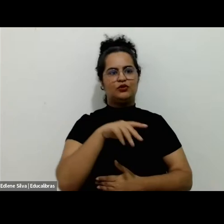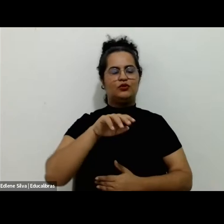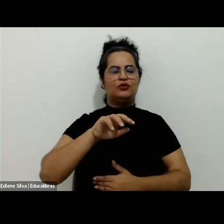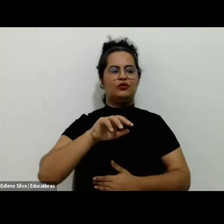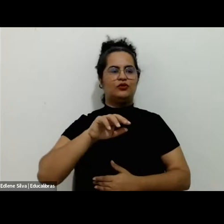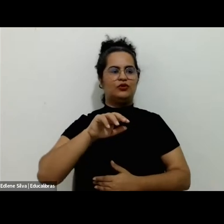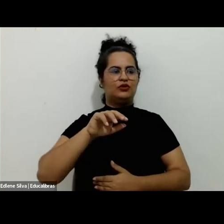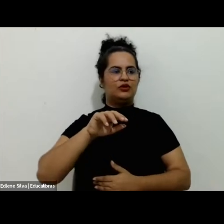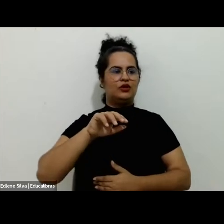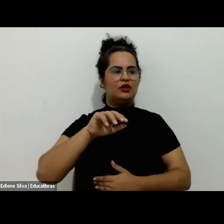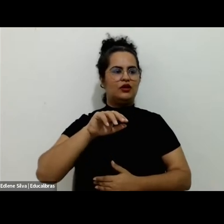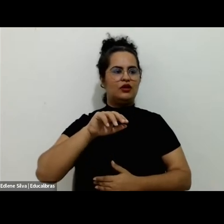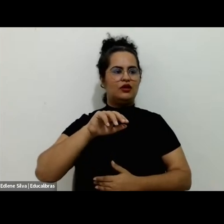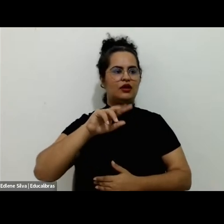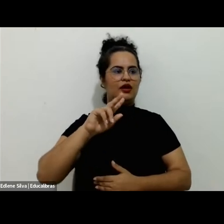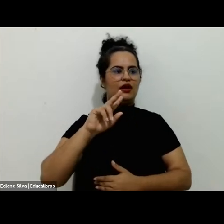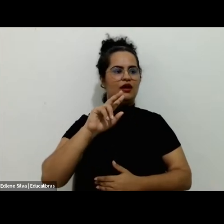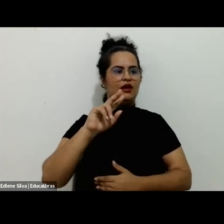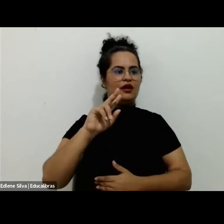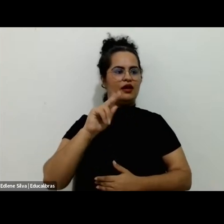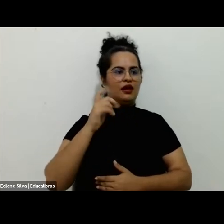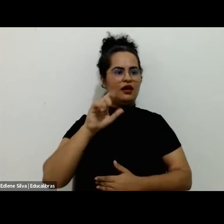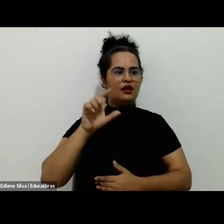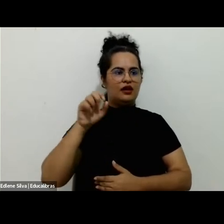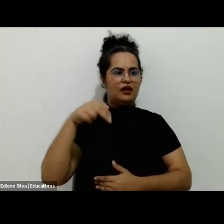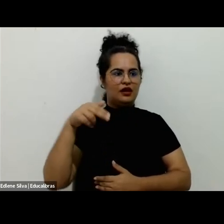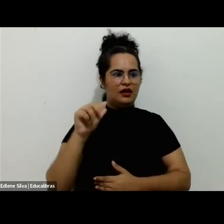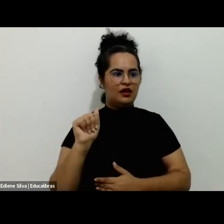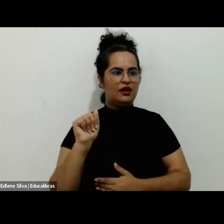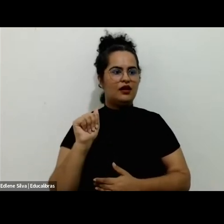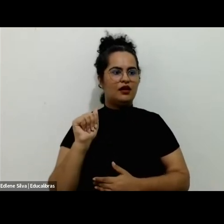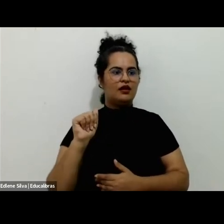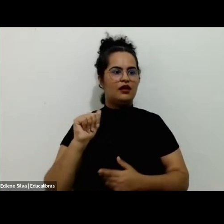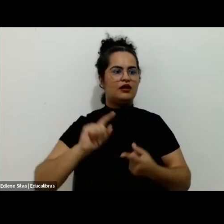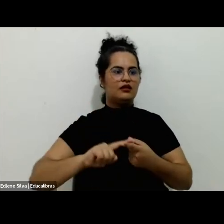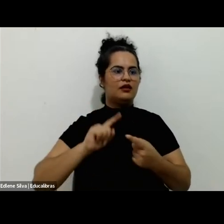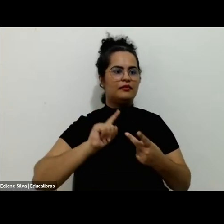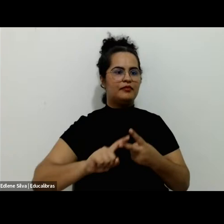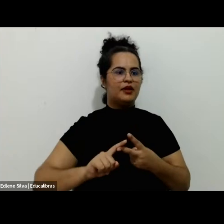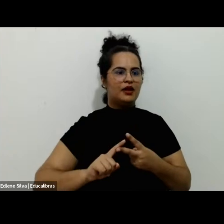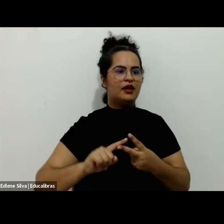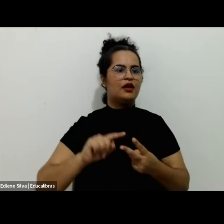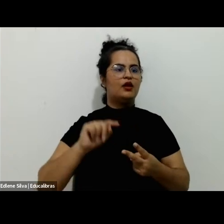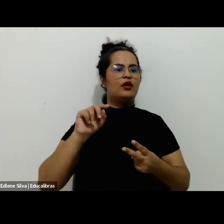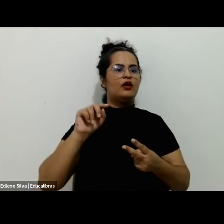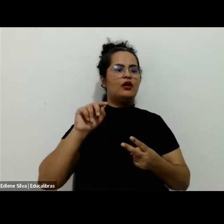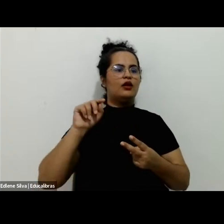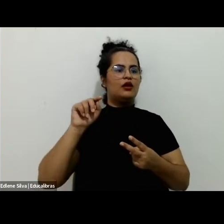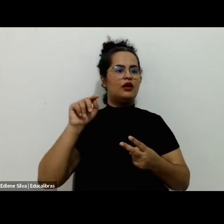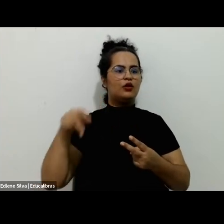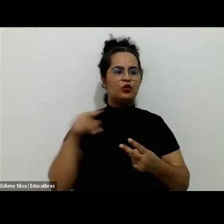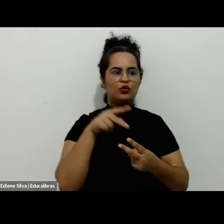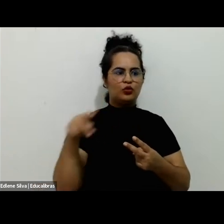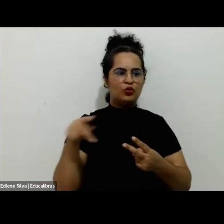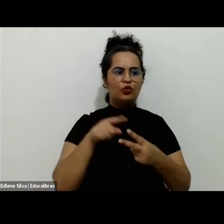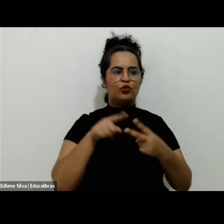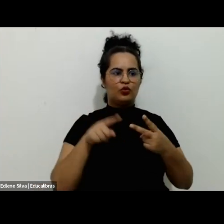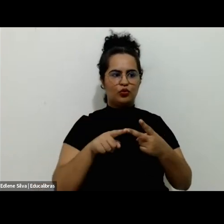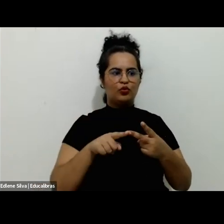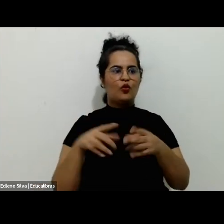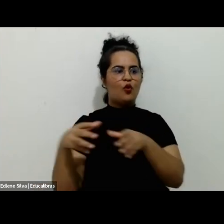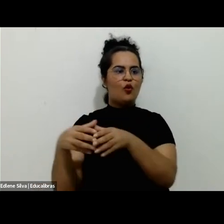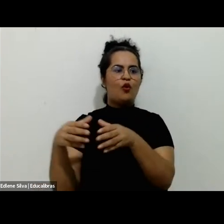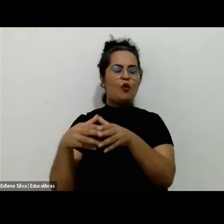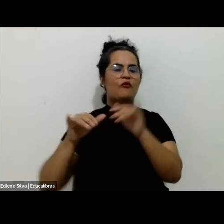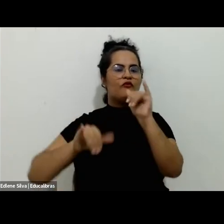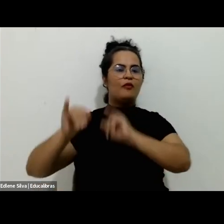que é da Eslováquia, e o Miklos Banhid, que é da Hungria. Os dois mandaram vídeos incríveis, informações incríveis de grupos